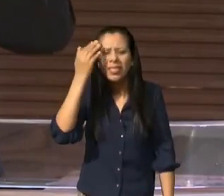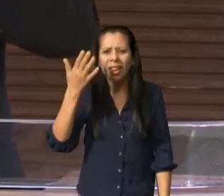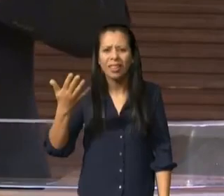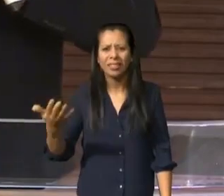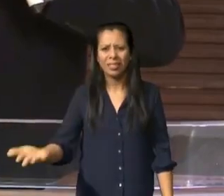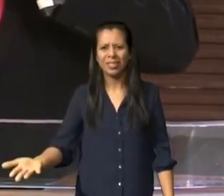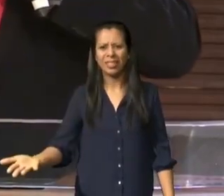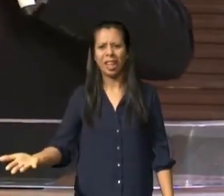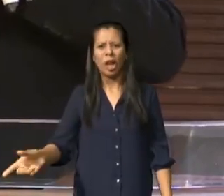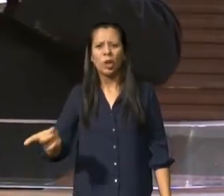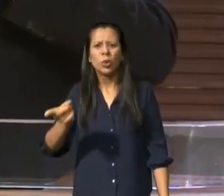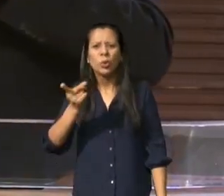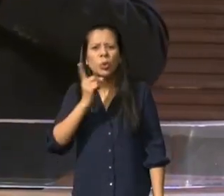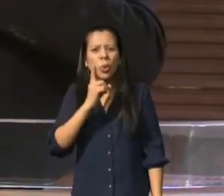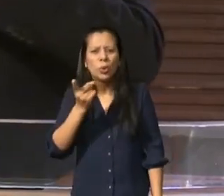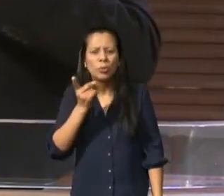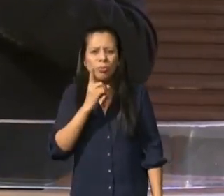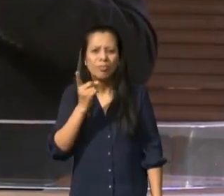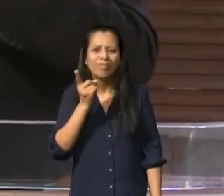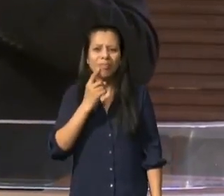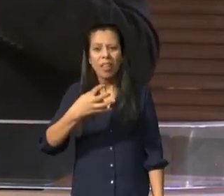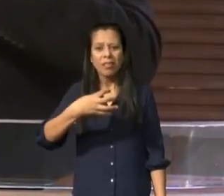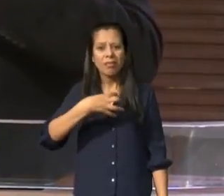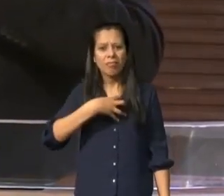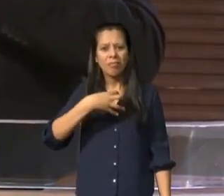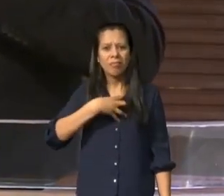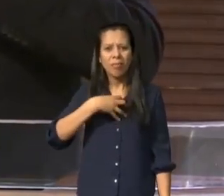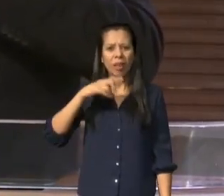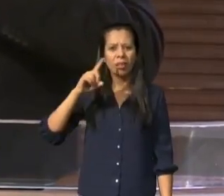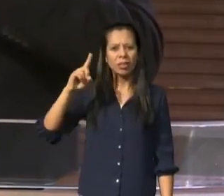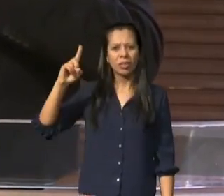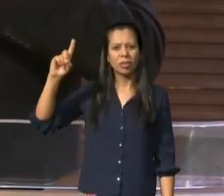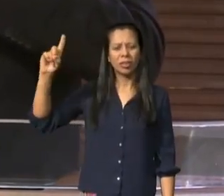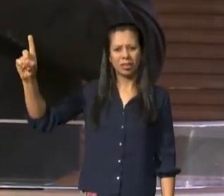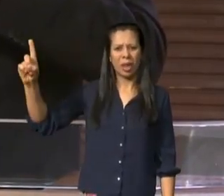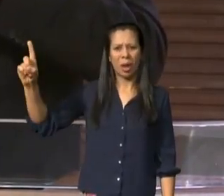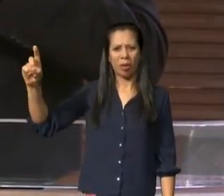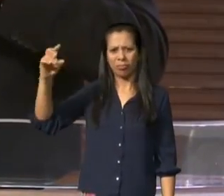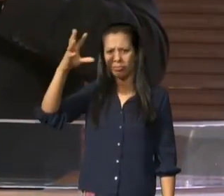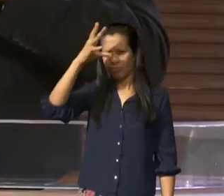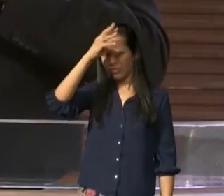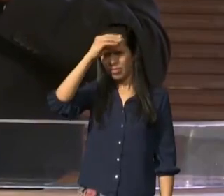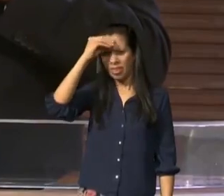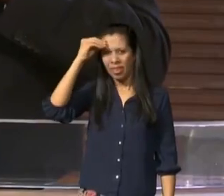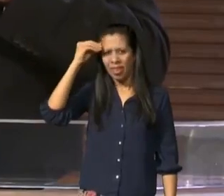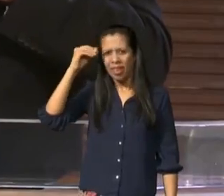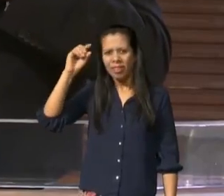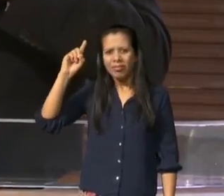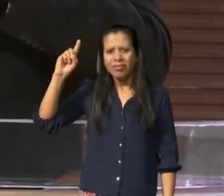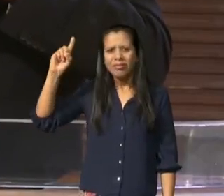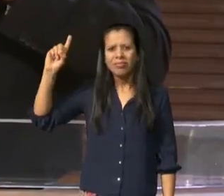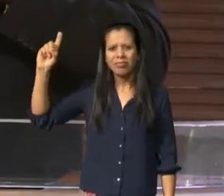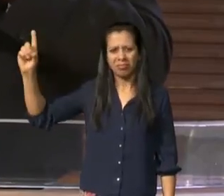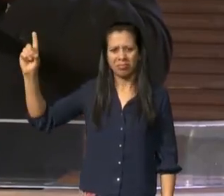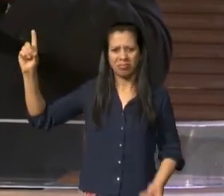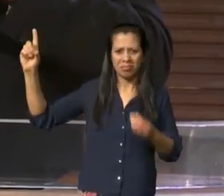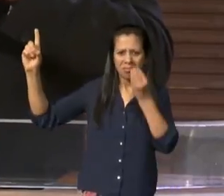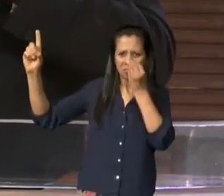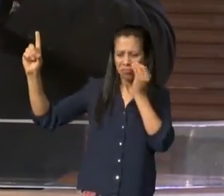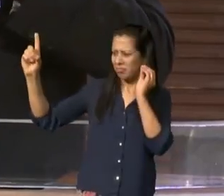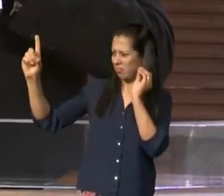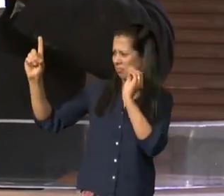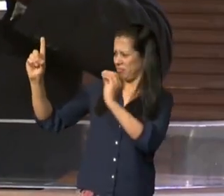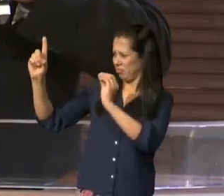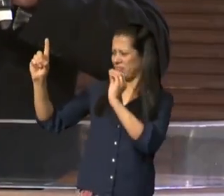que todos os dias estavam em contato com Deus foram rejeitadas por Deus porque elas não quiseram